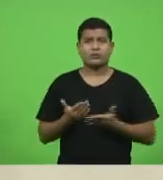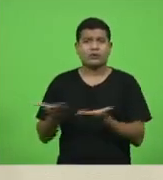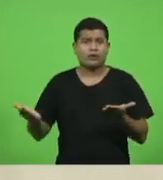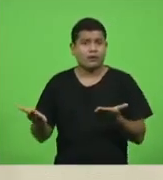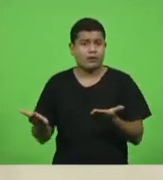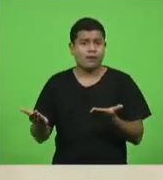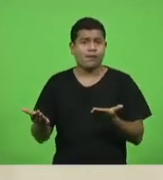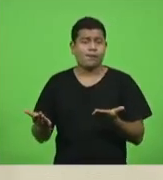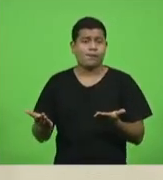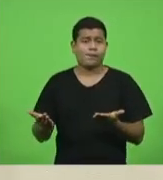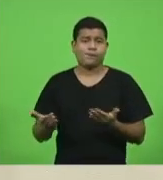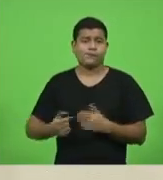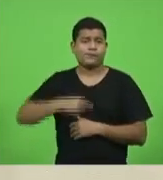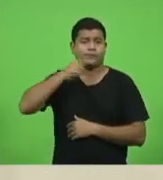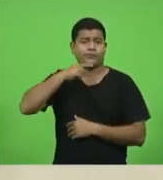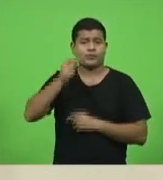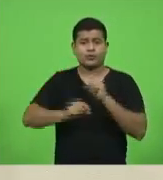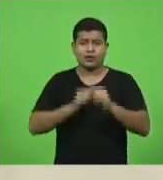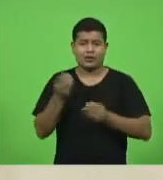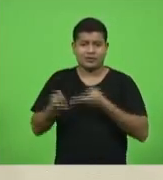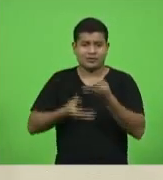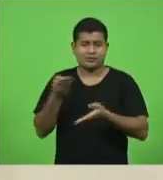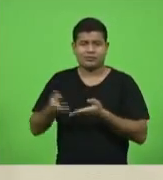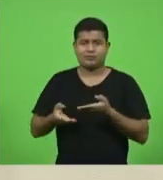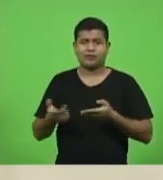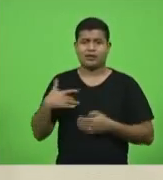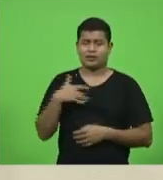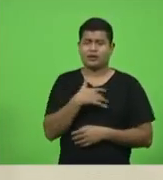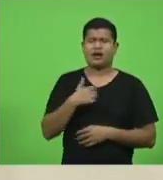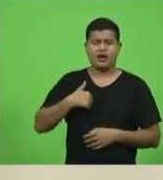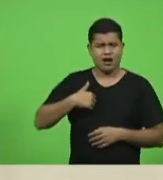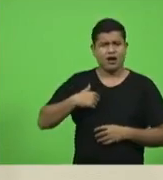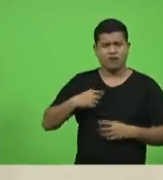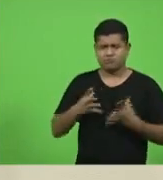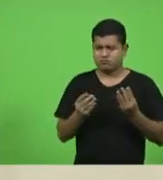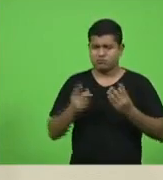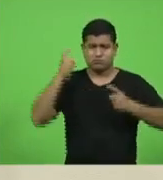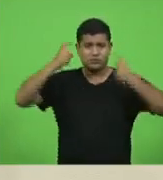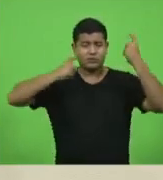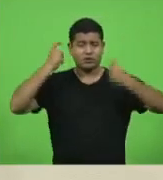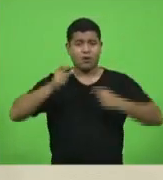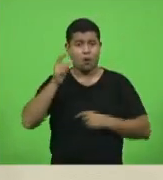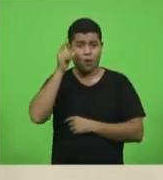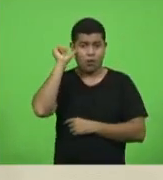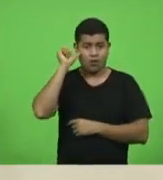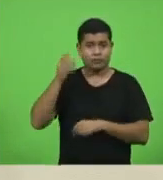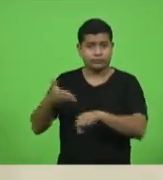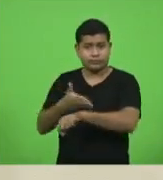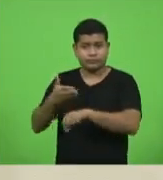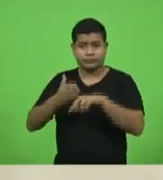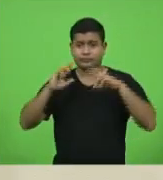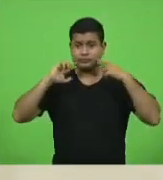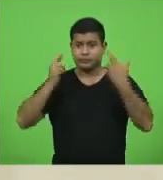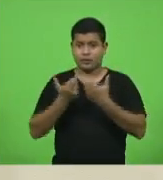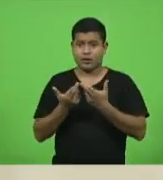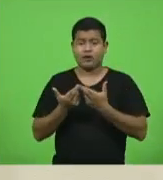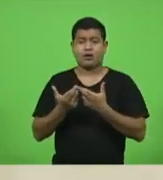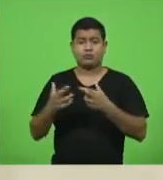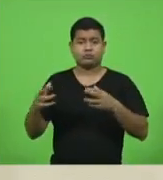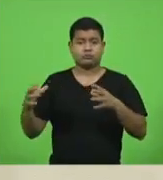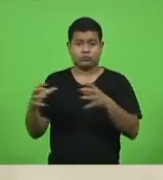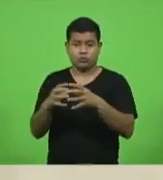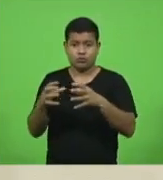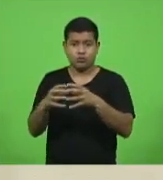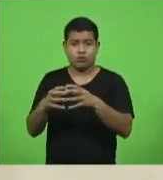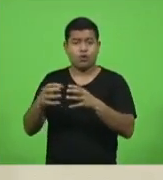atendimento à saúde. Estou muito preocupada. Ontem eu participei da reunião do Comitê de